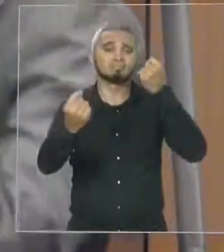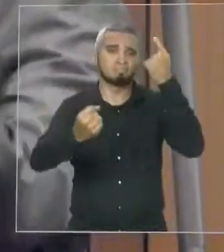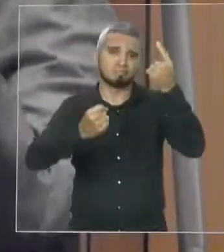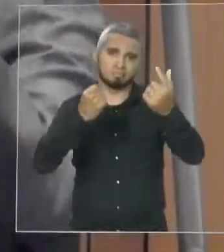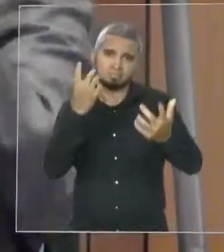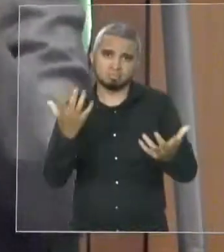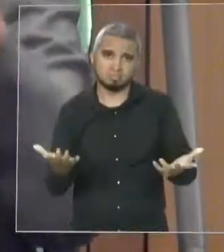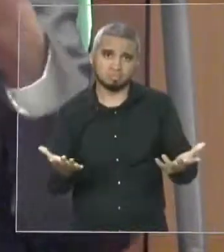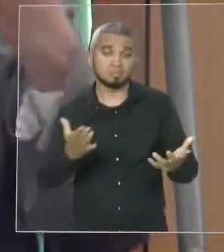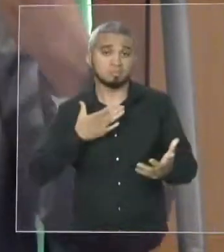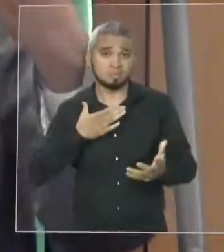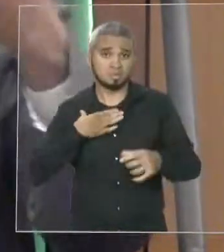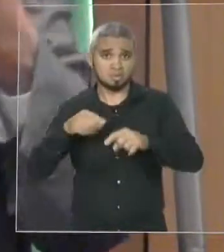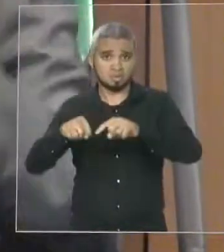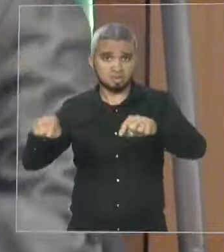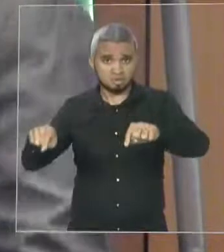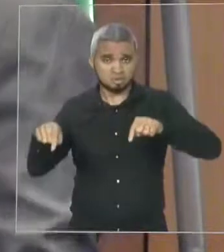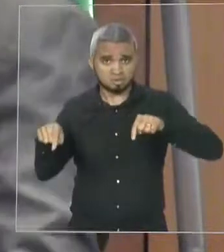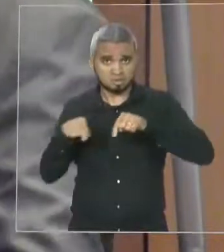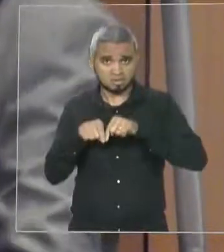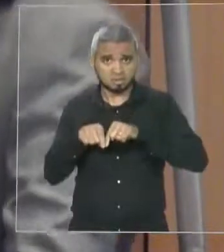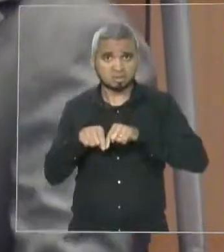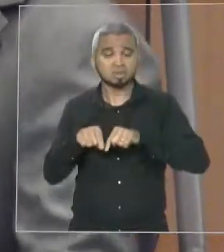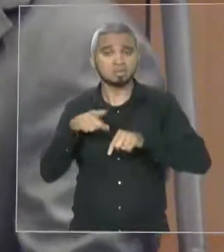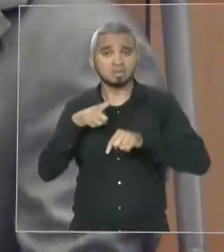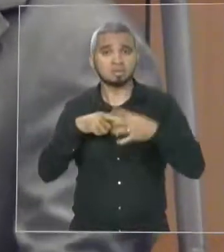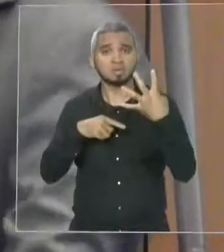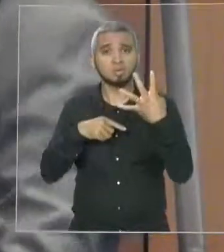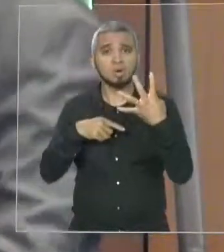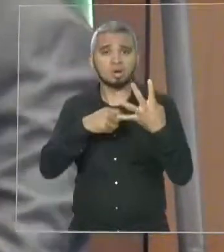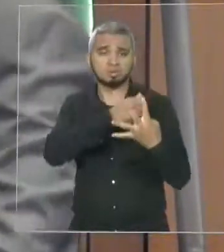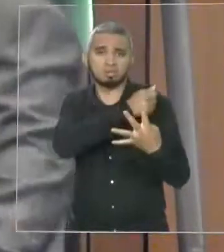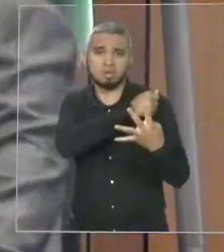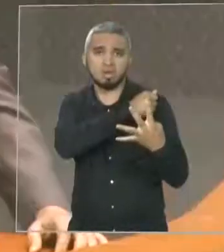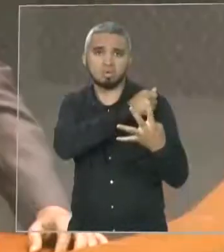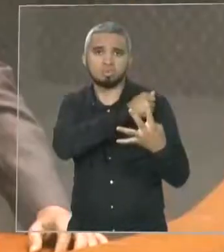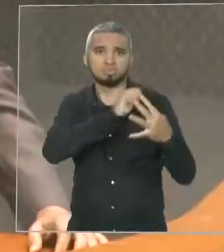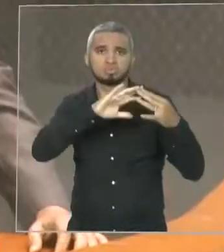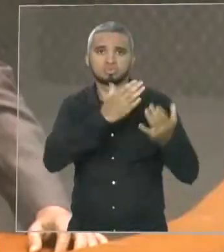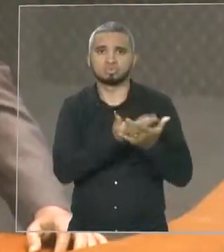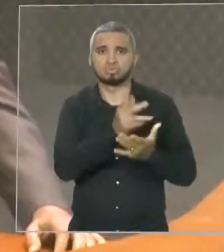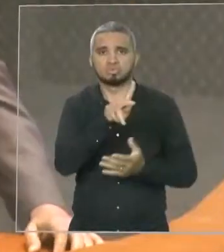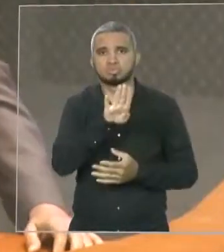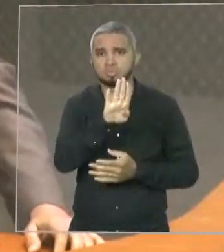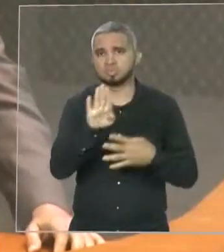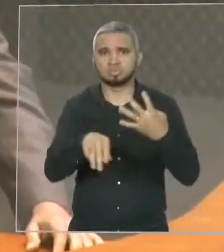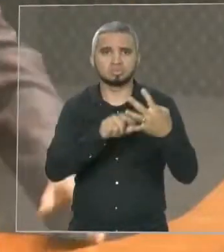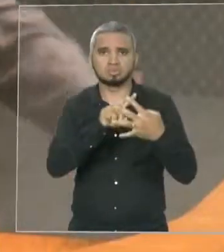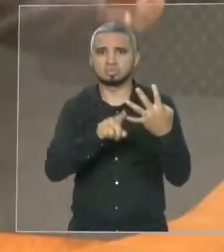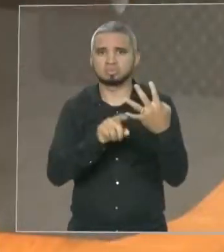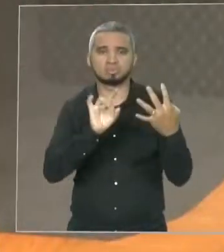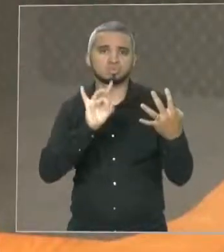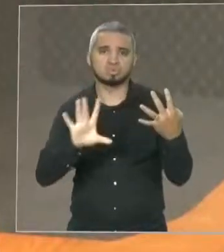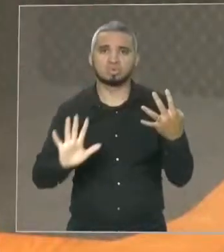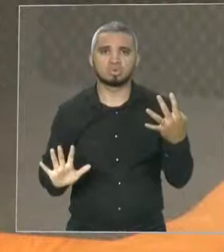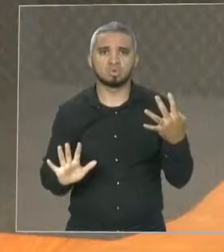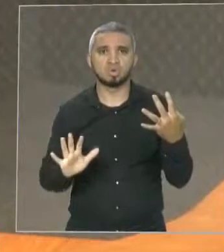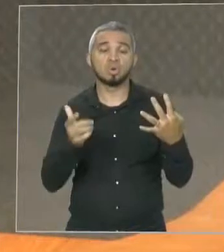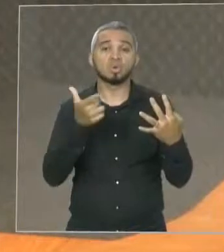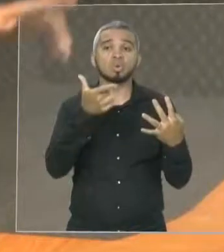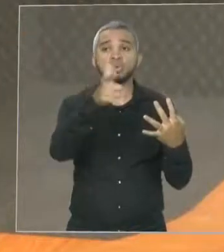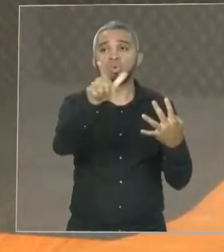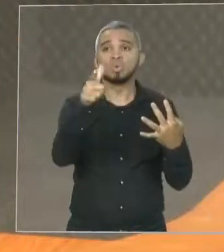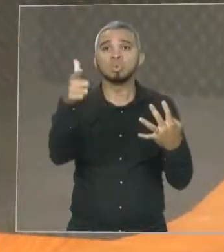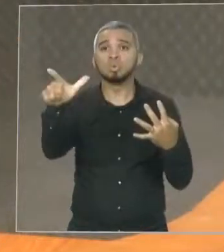alunos, tinha quatro apenas que eram oriundos de escola pública. Quatro. Os outros todos vinham das boas